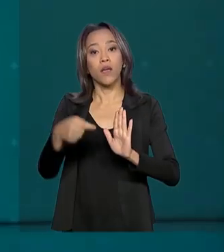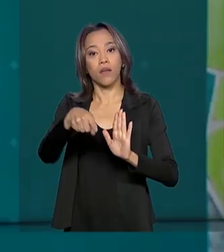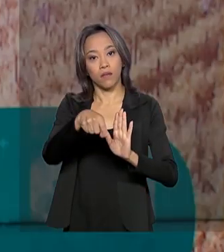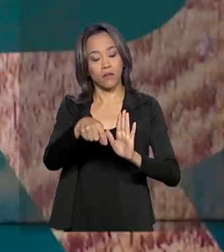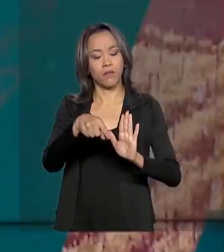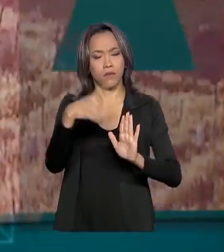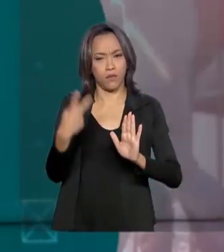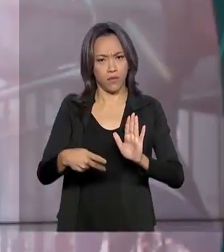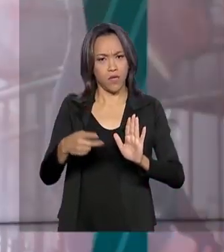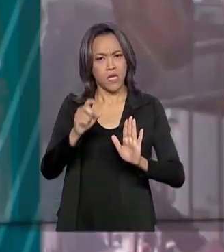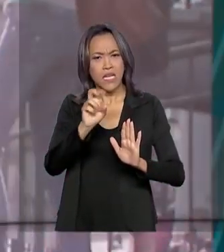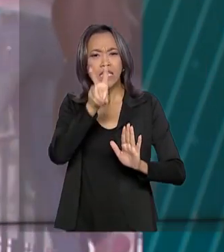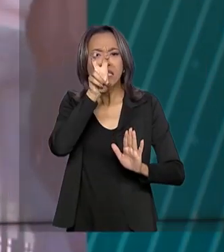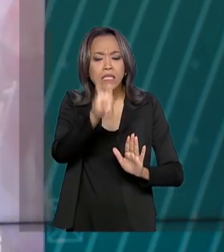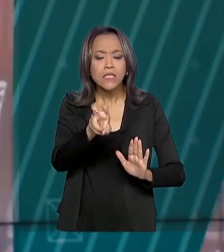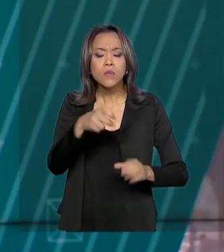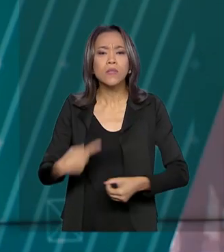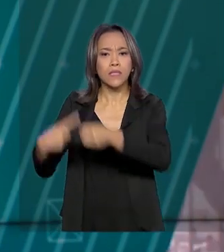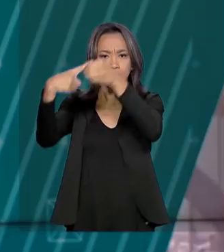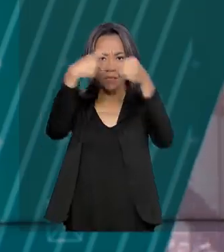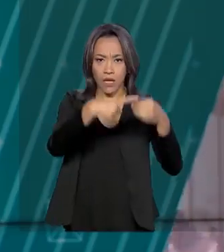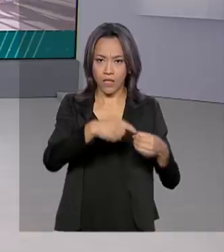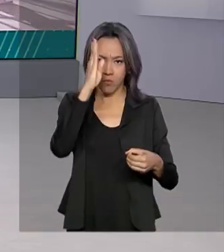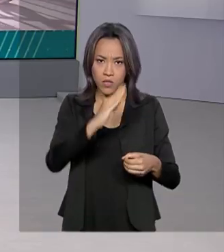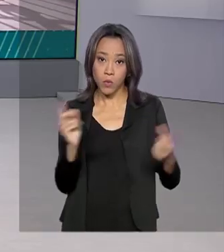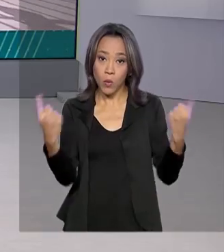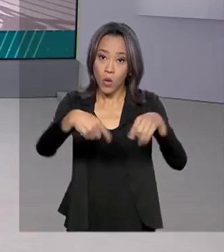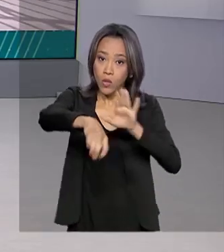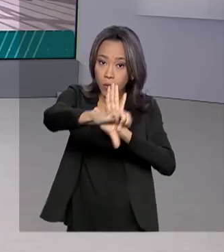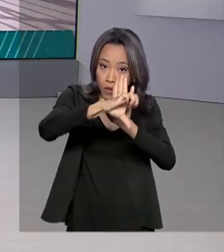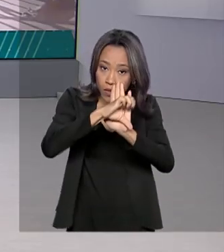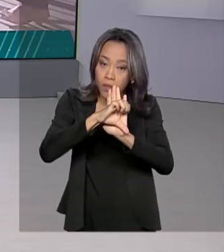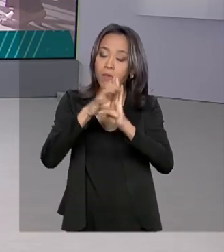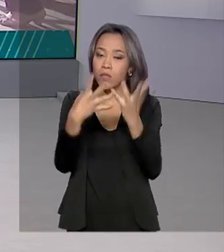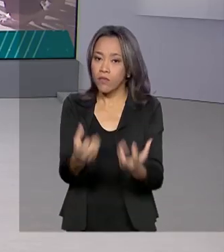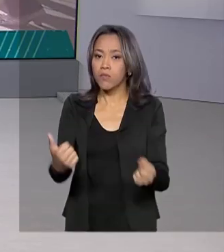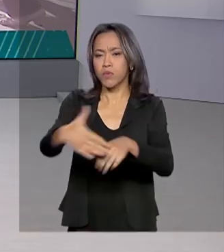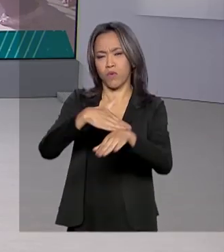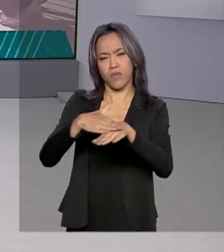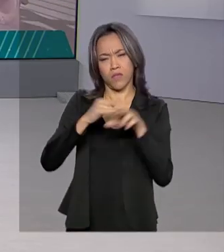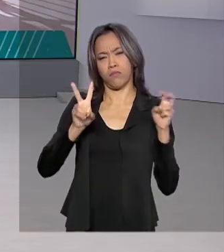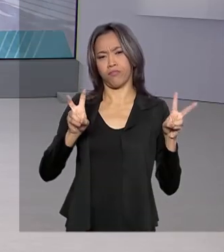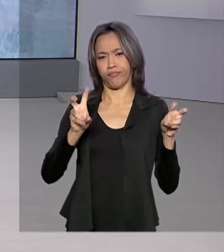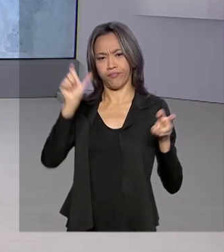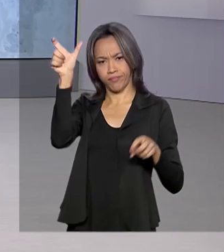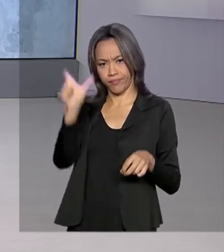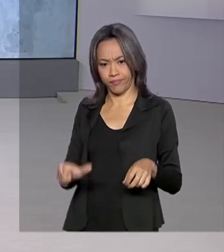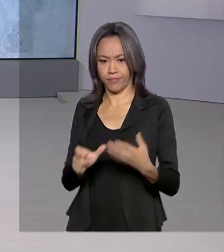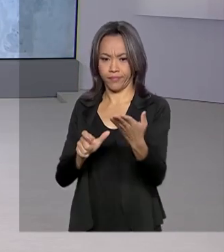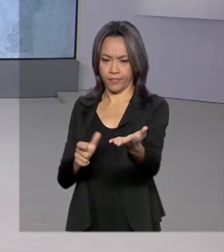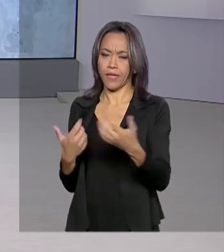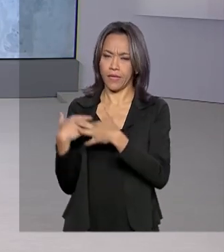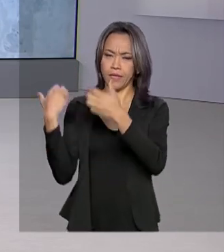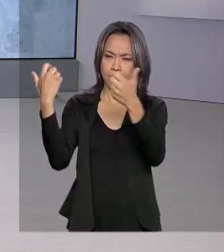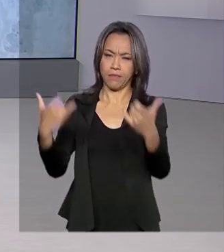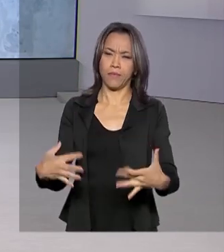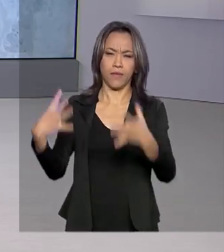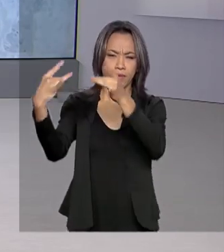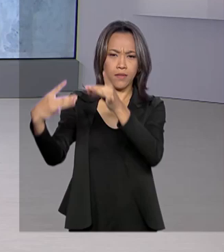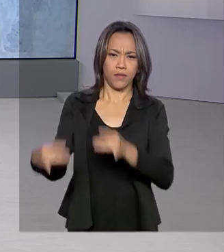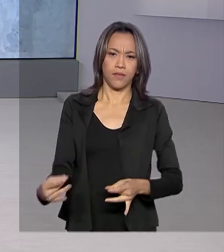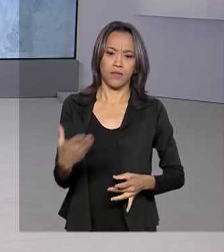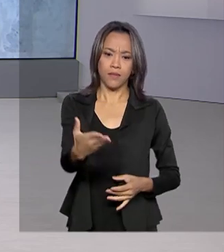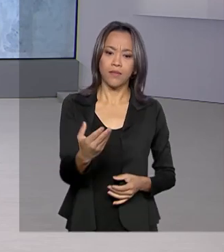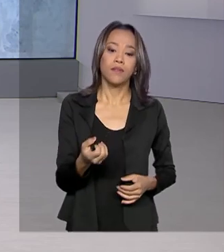criminalidade violenta em cinco cidades brasileiras. Vamos então conversar sobre esse assunto com Márcia Fernandes, ela conta pra gente os detalhes.